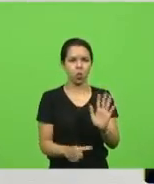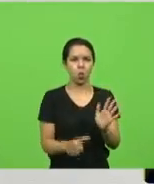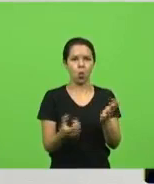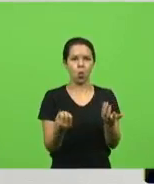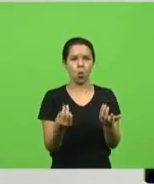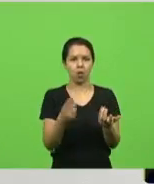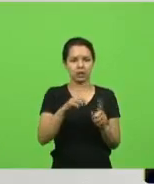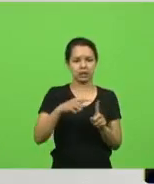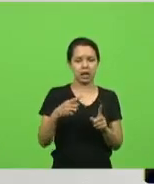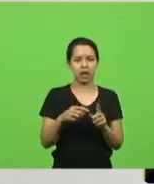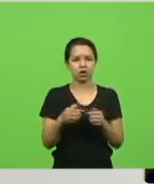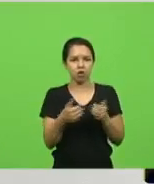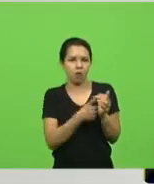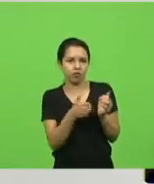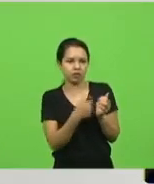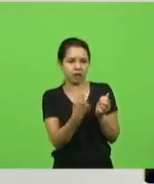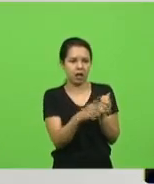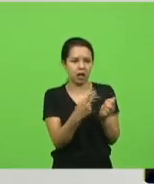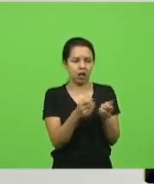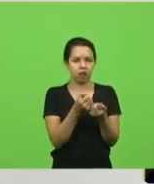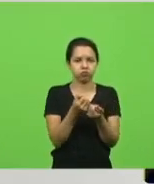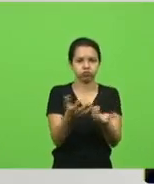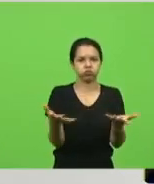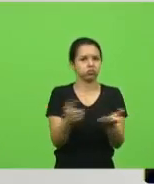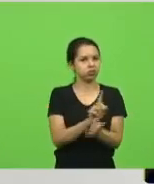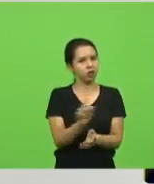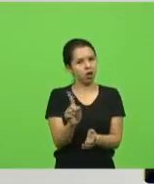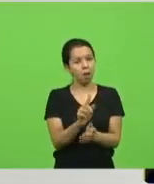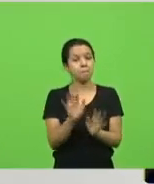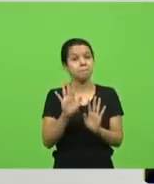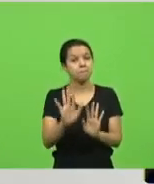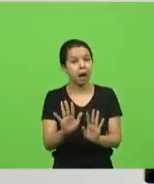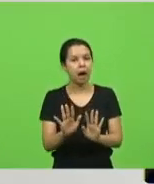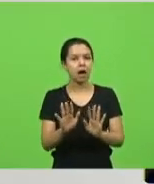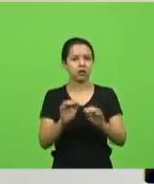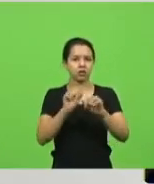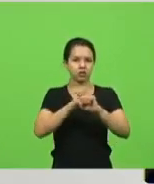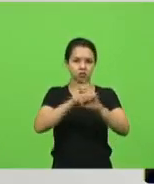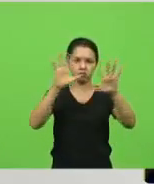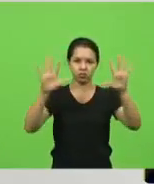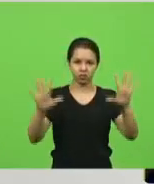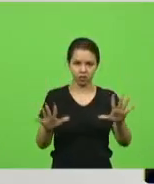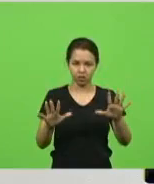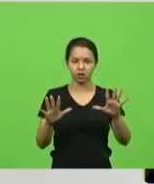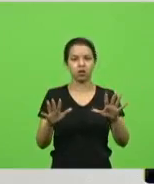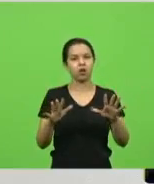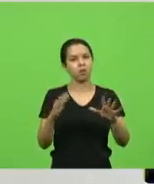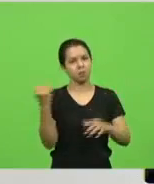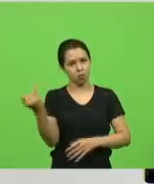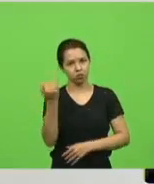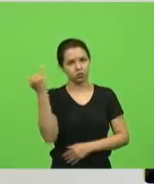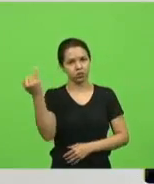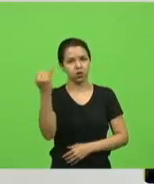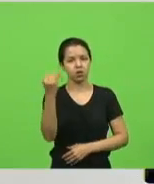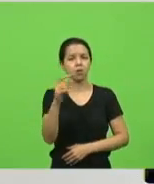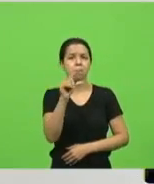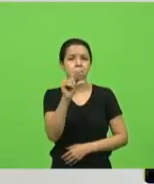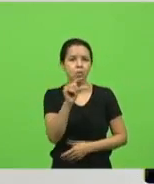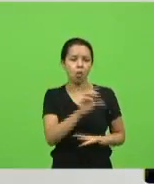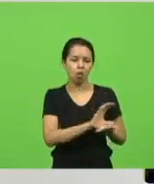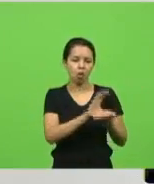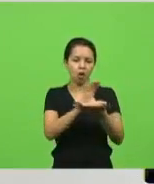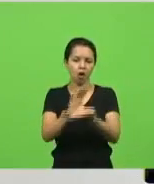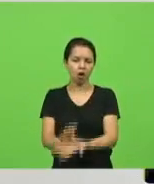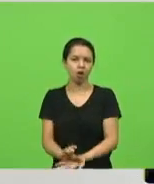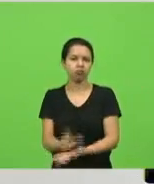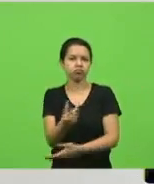dar transparência nesse processo da vacinação. Foram poucas doses que chegou. Outro caso que, até coibir casos